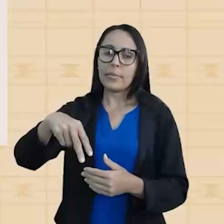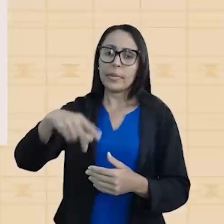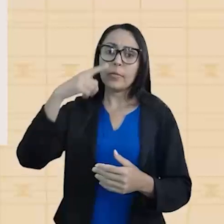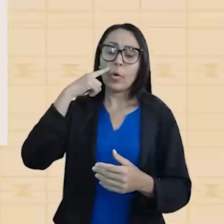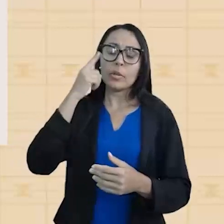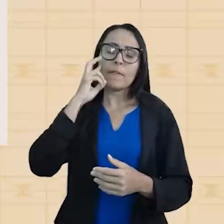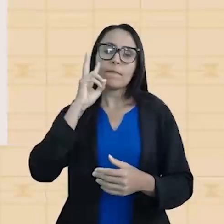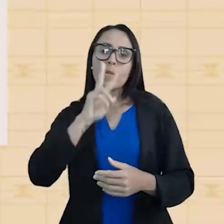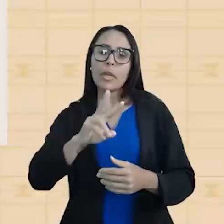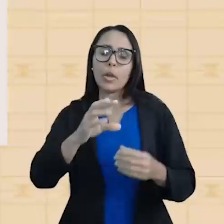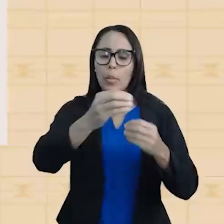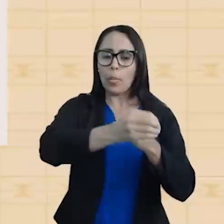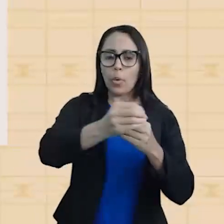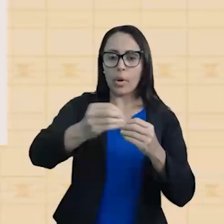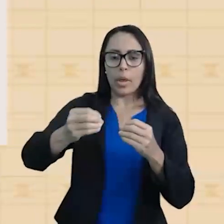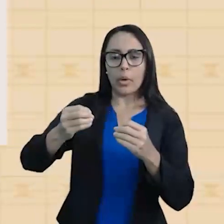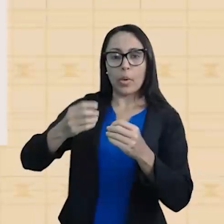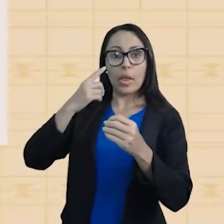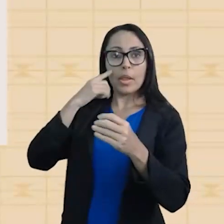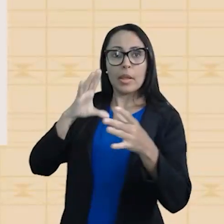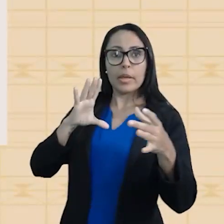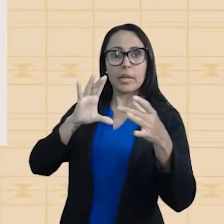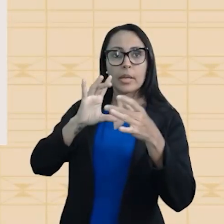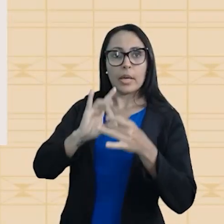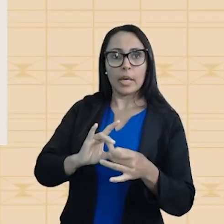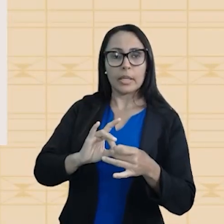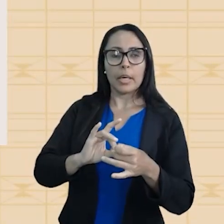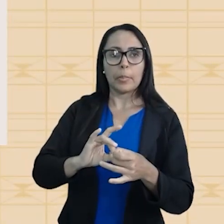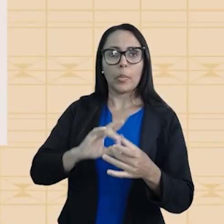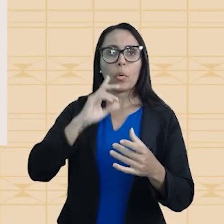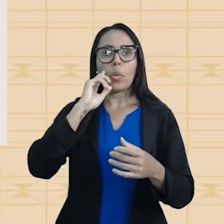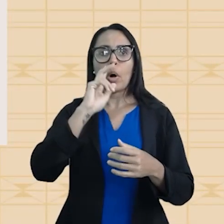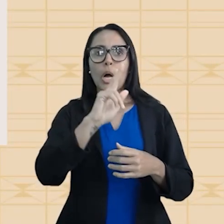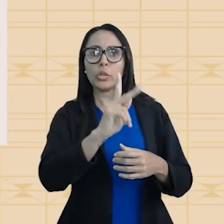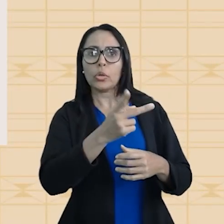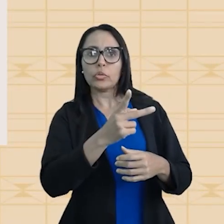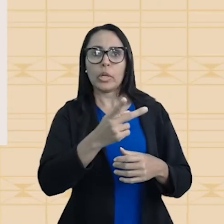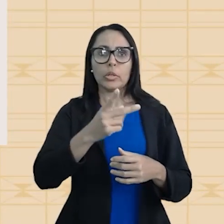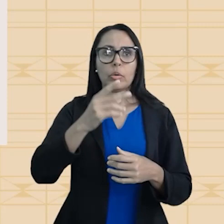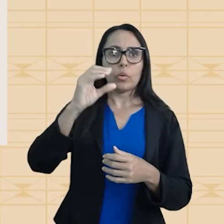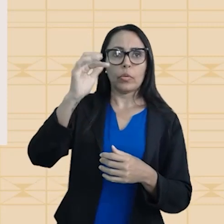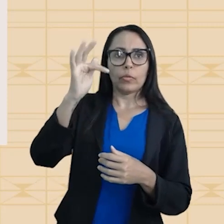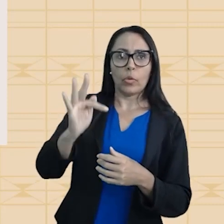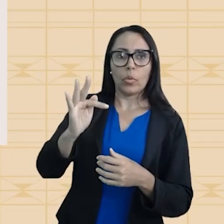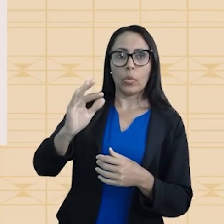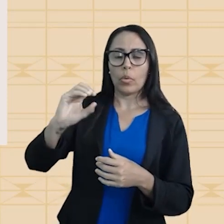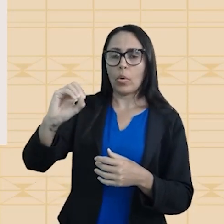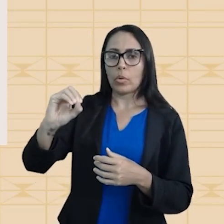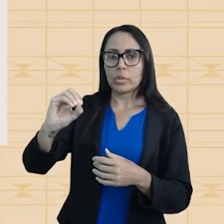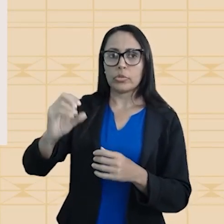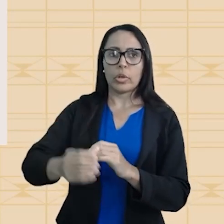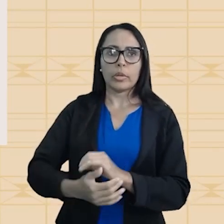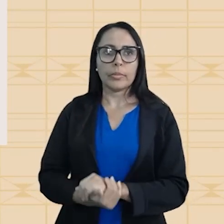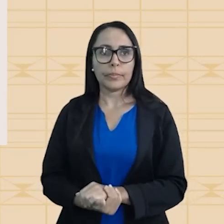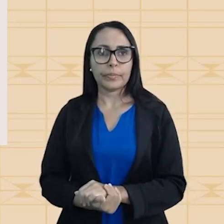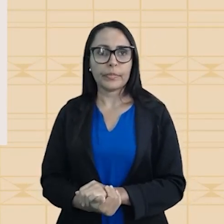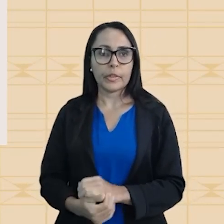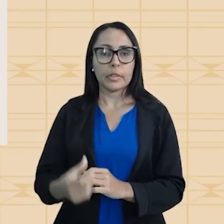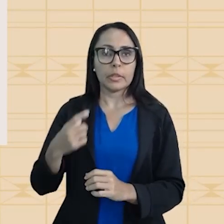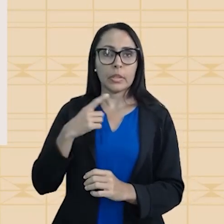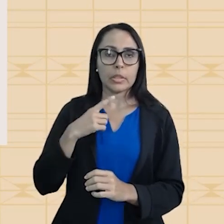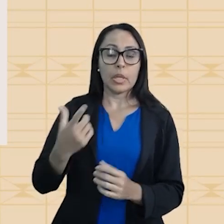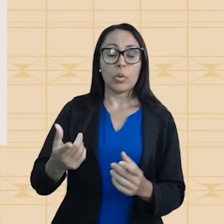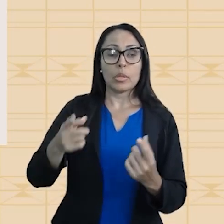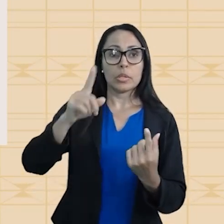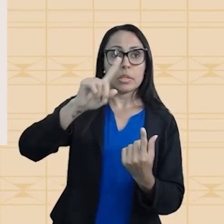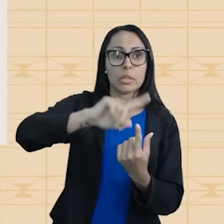vê uma molécula ligada com hidrogênio, ligado a flúor, oxigênio ou nitrogênio, você já diz que